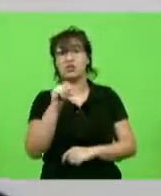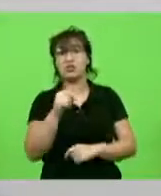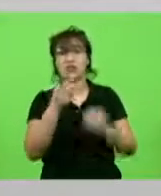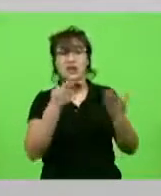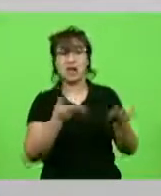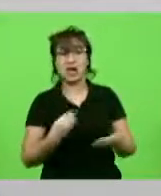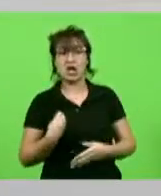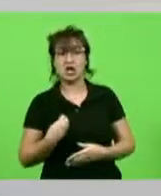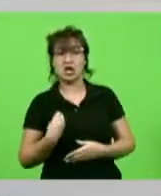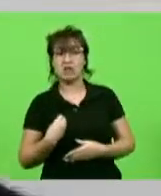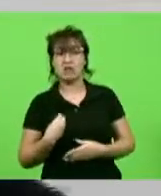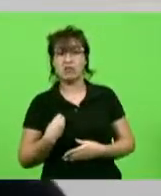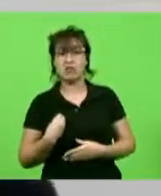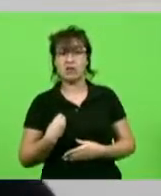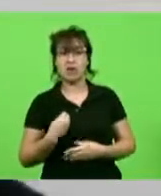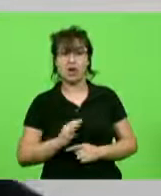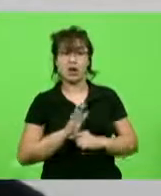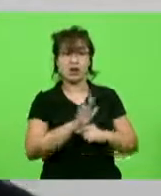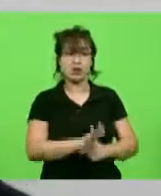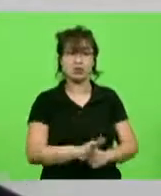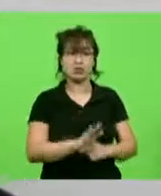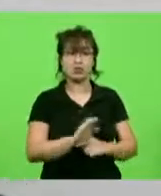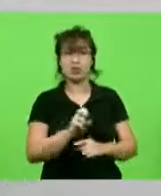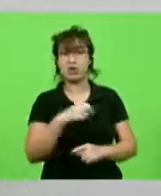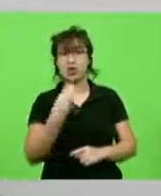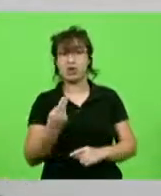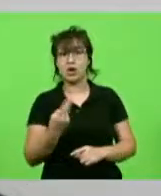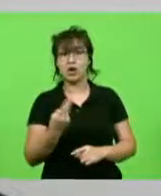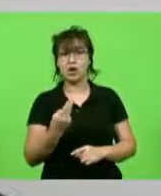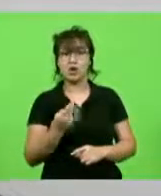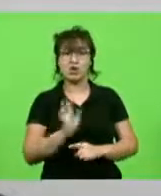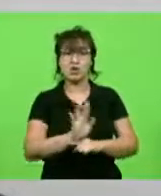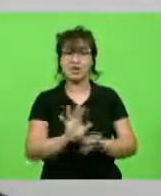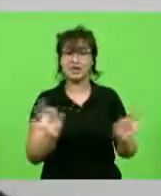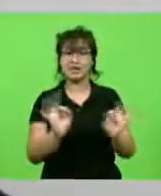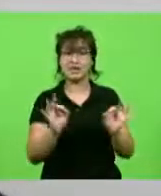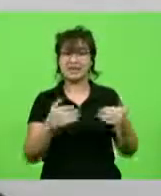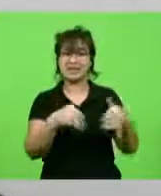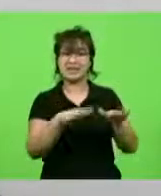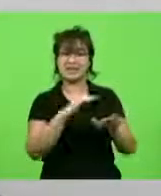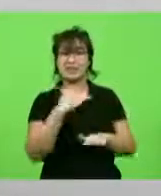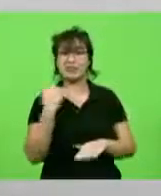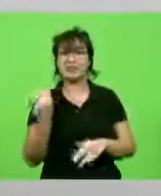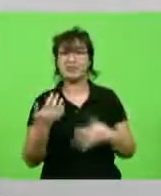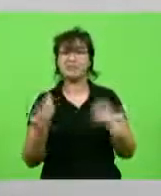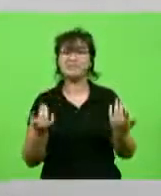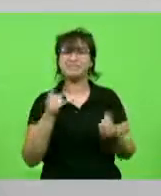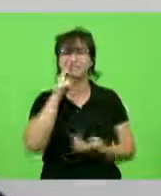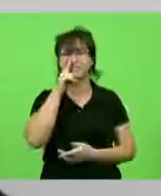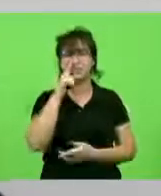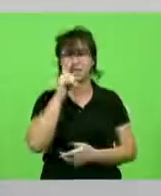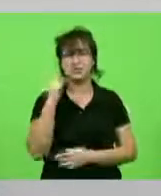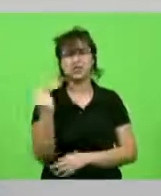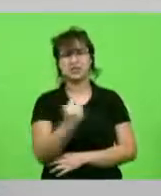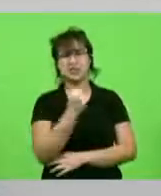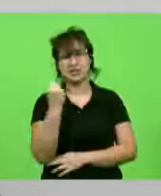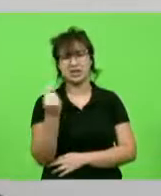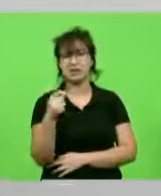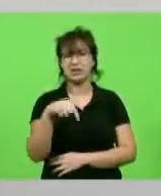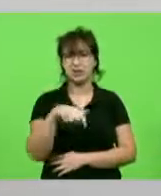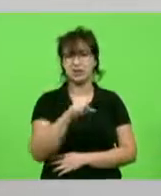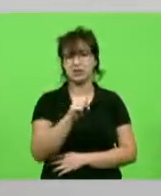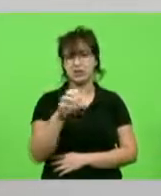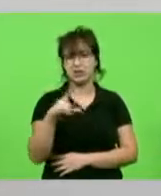vão utilizar um leito que eventualmente disponível. Então, a situação é bastante grave em Santa Catarina,